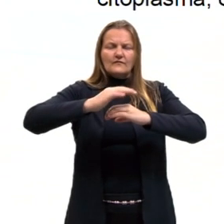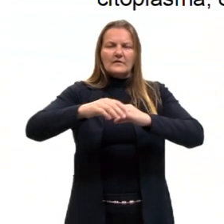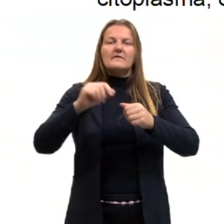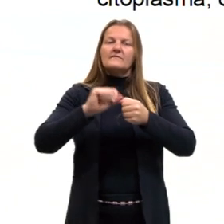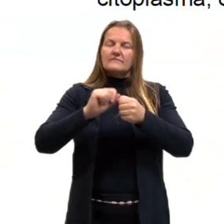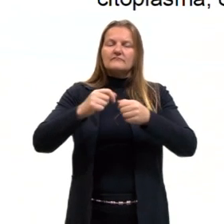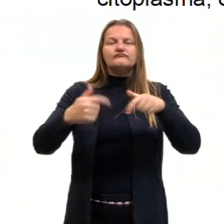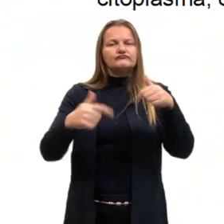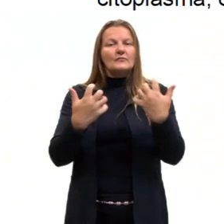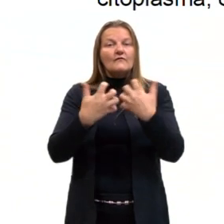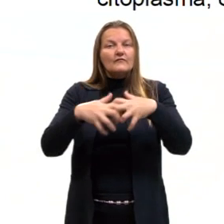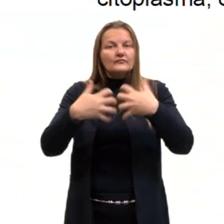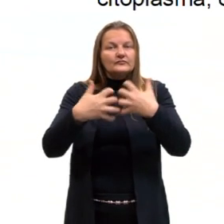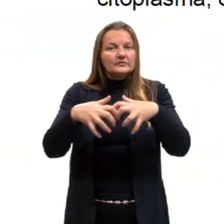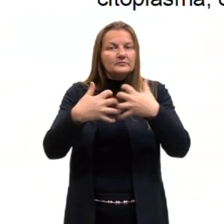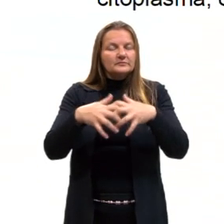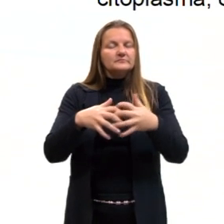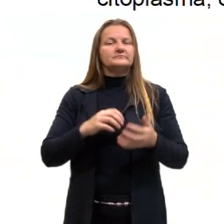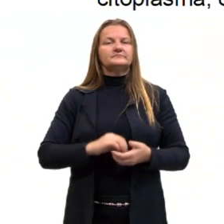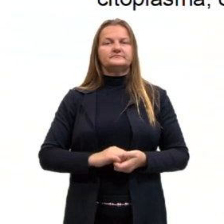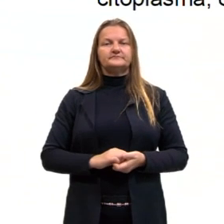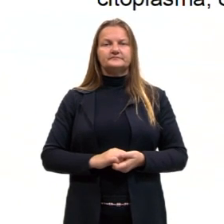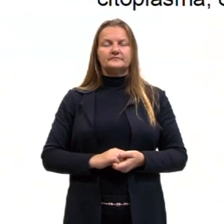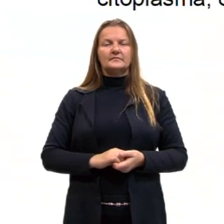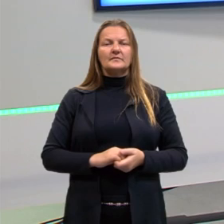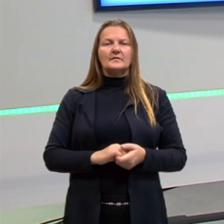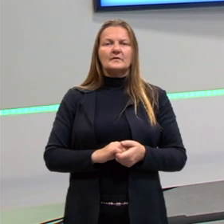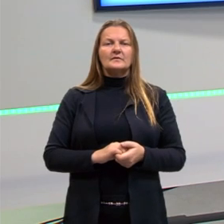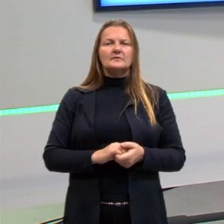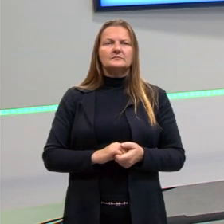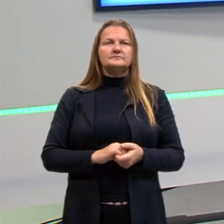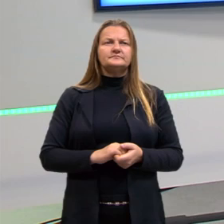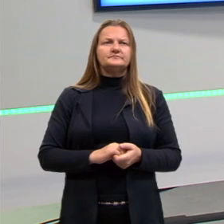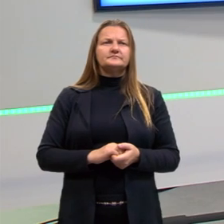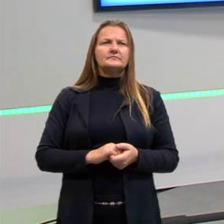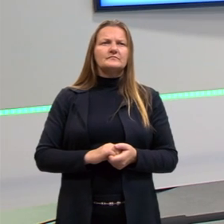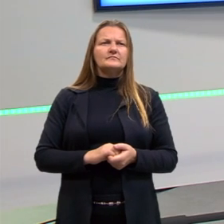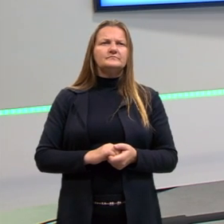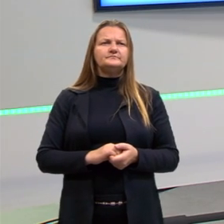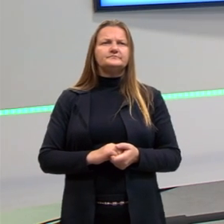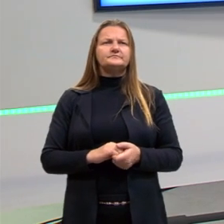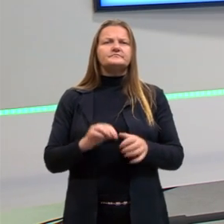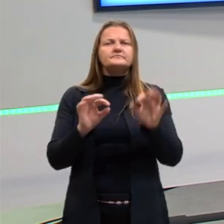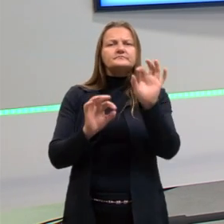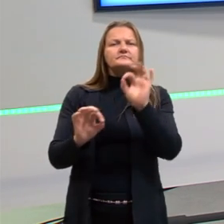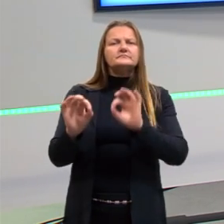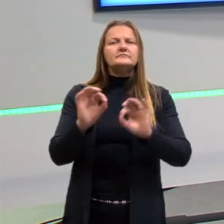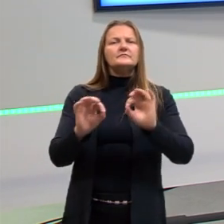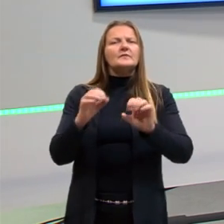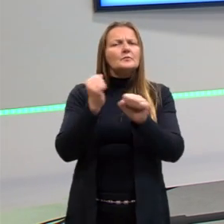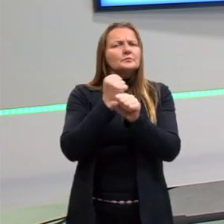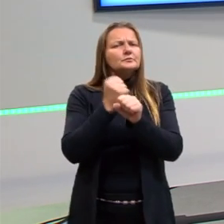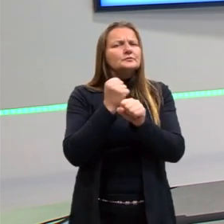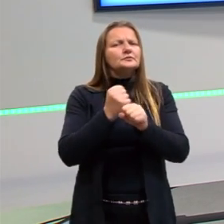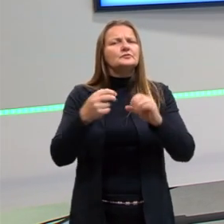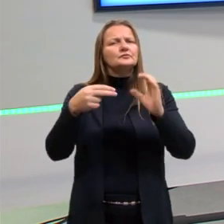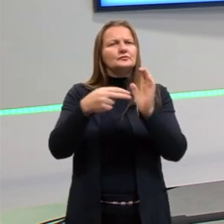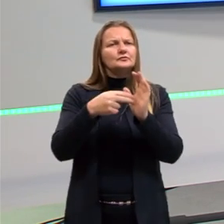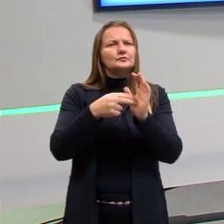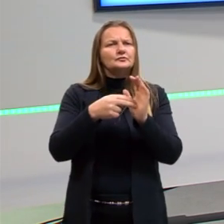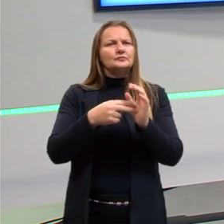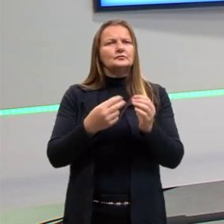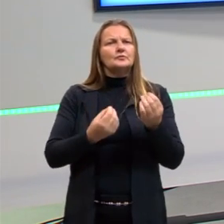seu trabalho. Então, gente, essas subunidades, elas são ali produzidas no núcleo.